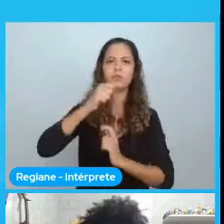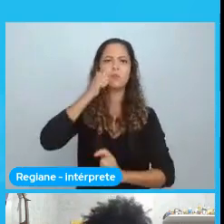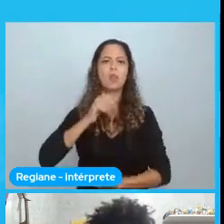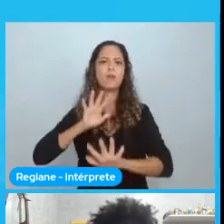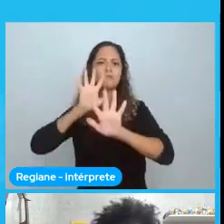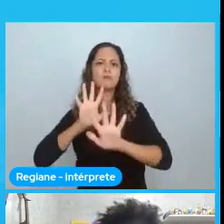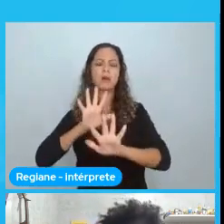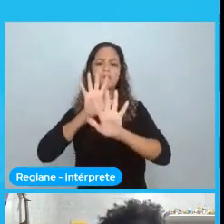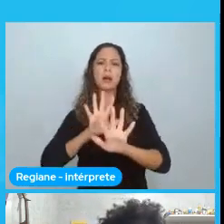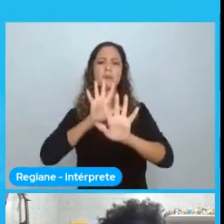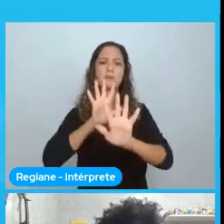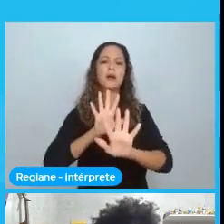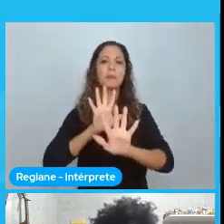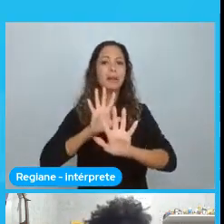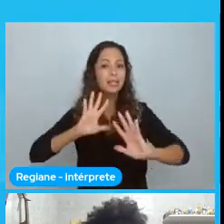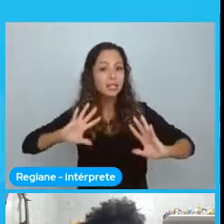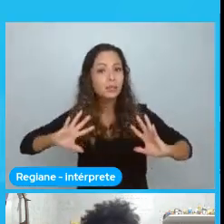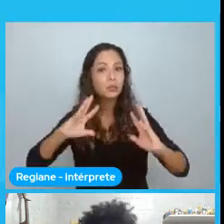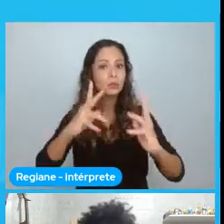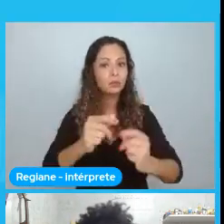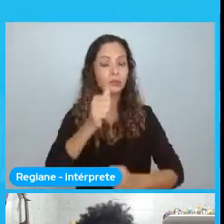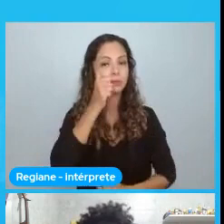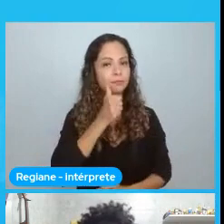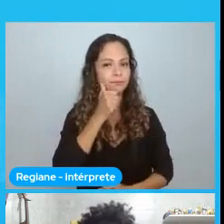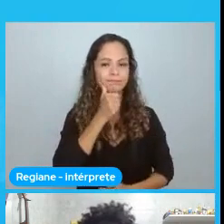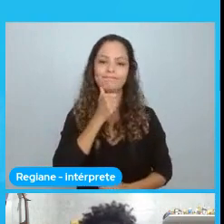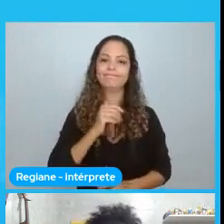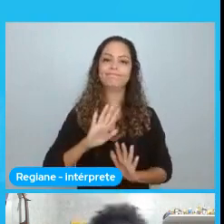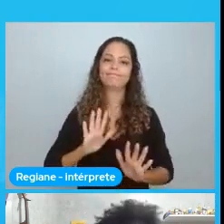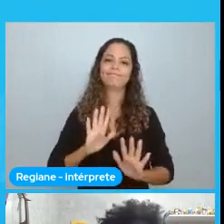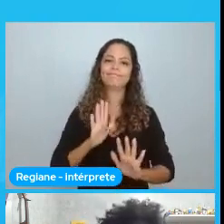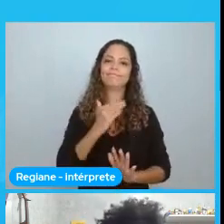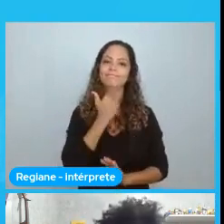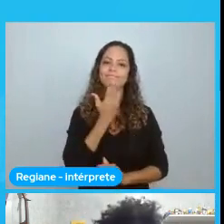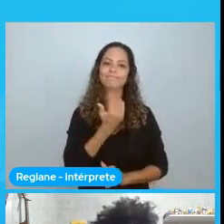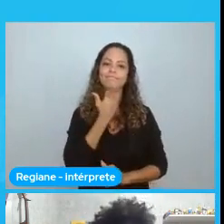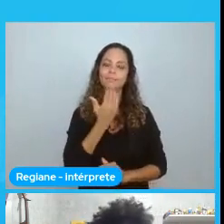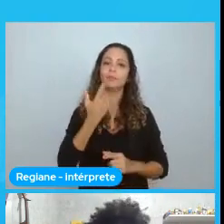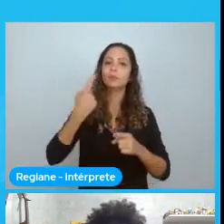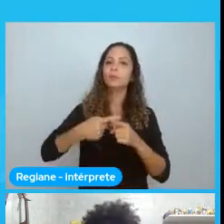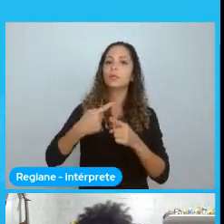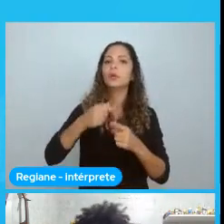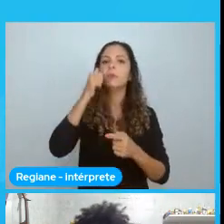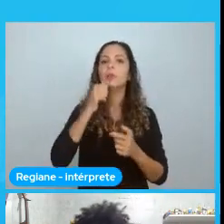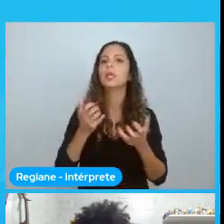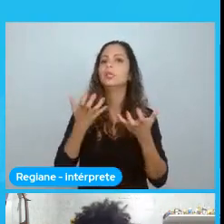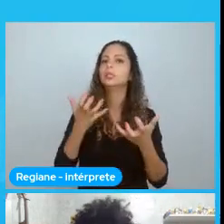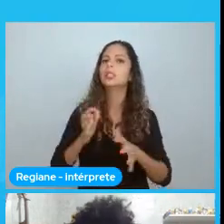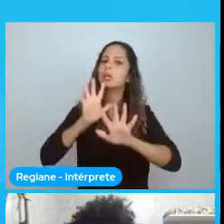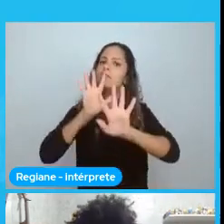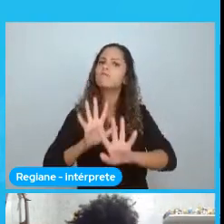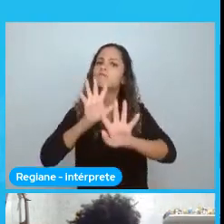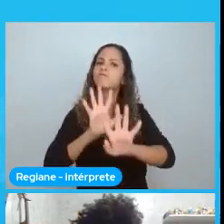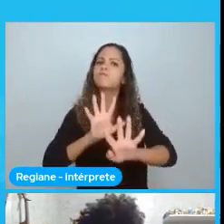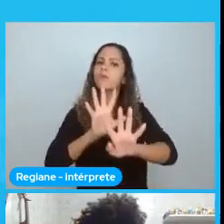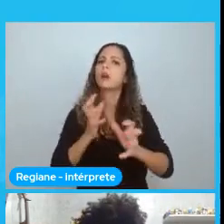mulheres. As mulheres. Estavam lutando. Para ter o direito de voto. As mulheres. Estavam lutando. Para.